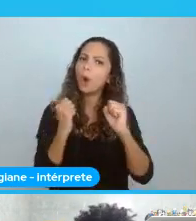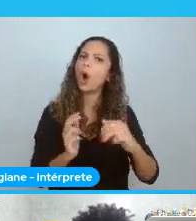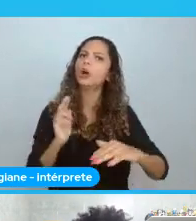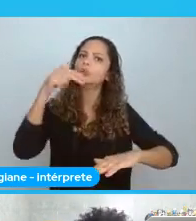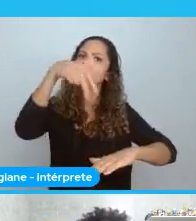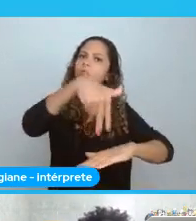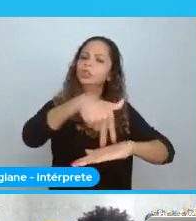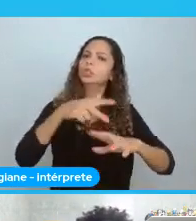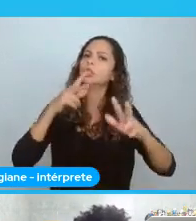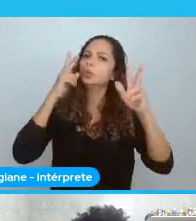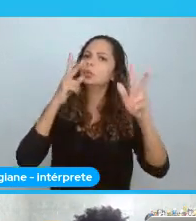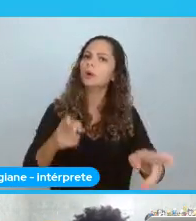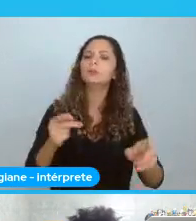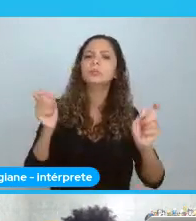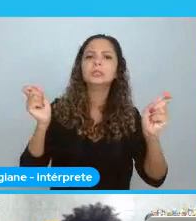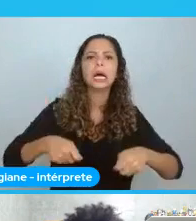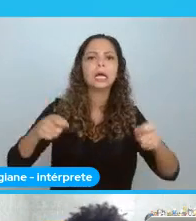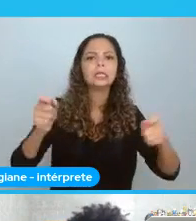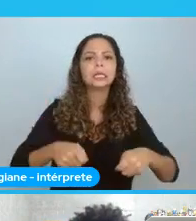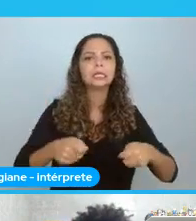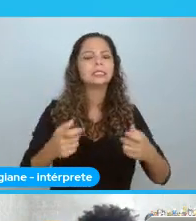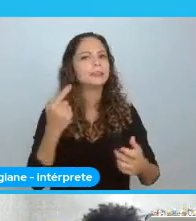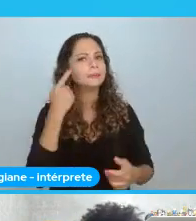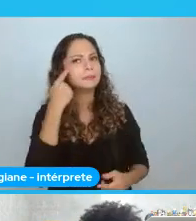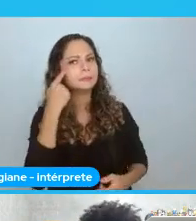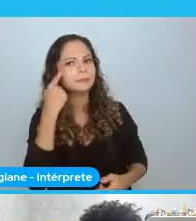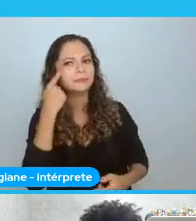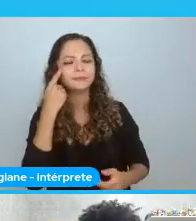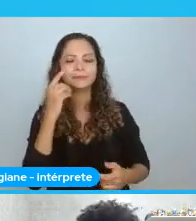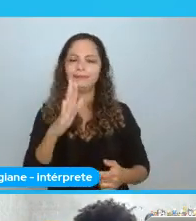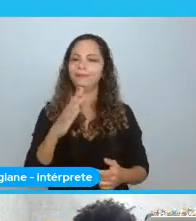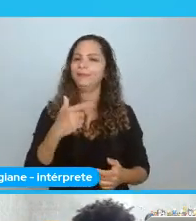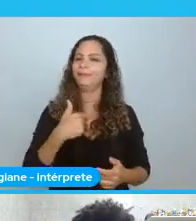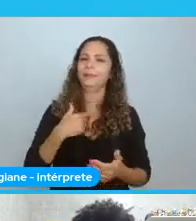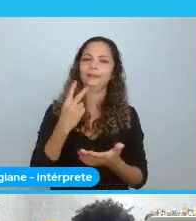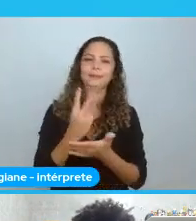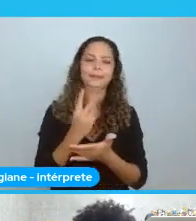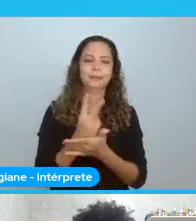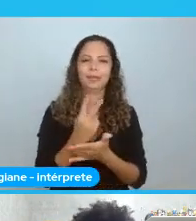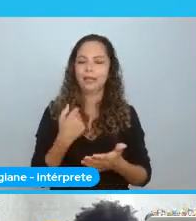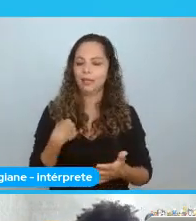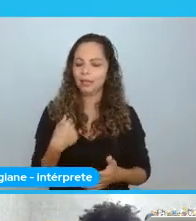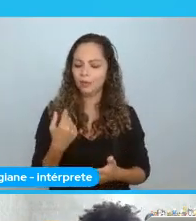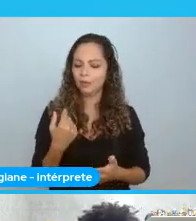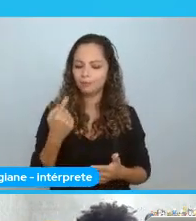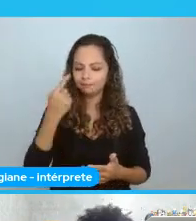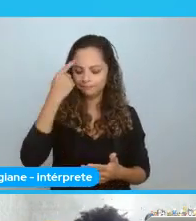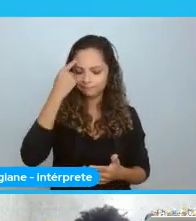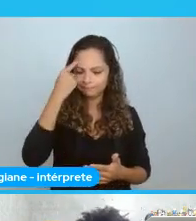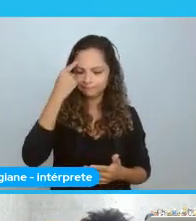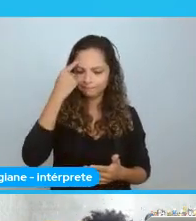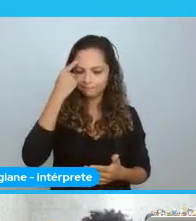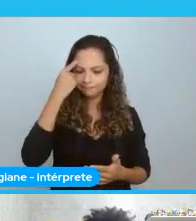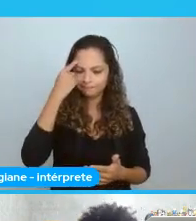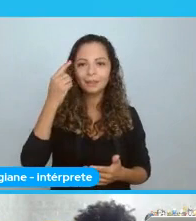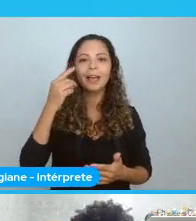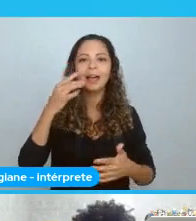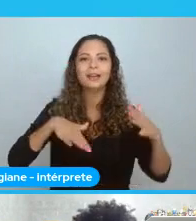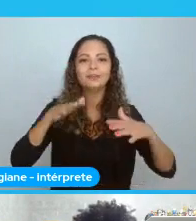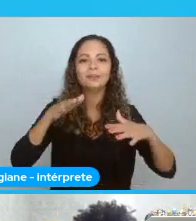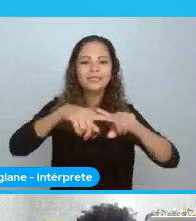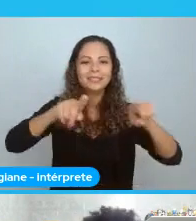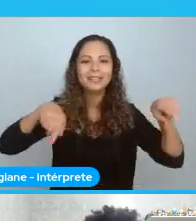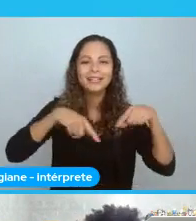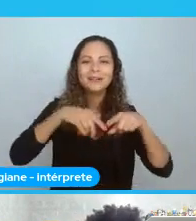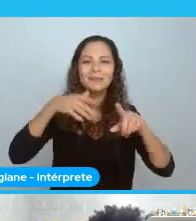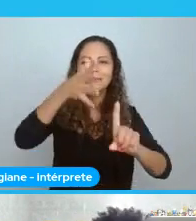que massa. Assim. E, quando eu terminei. Uma coisa que eu tenho um costume sempre. É quando eu termino de falar. Aliás, quando eu vou assistir palestra de qualquer pessoa. Ou